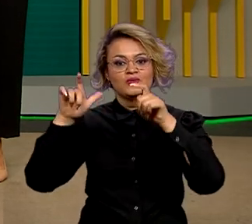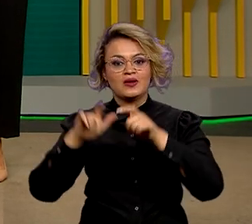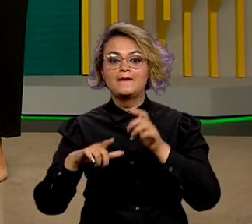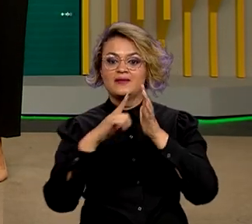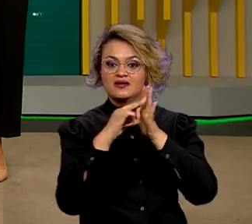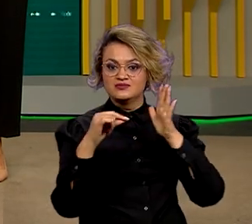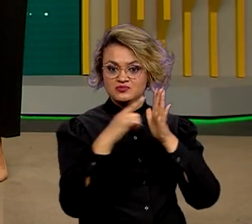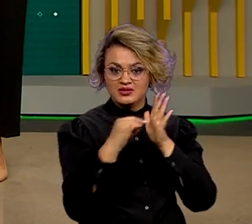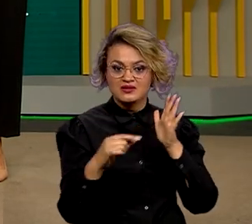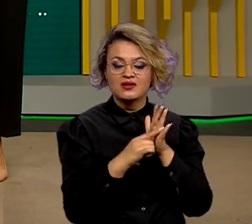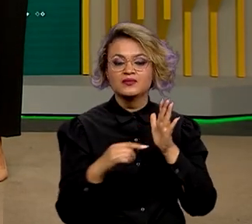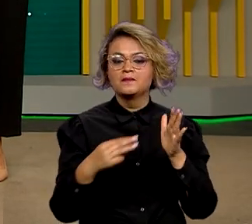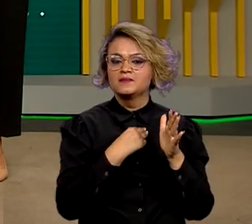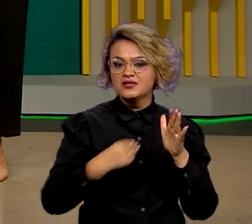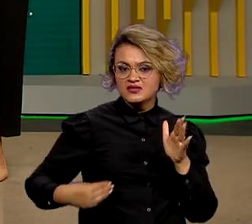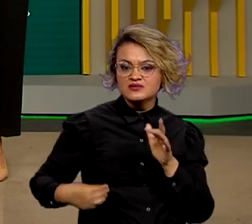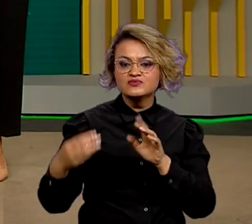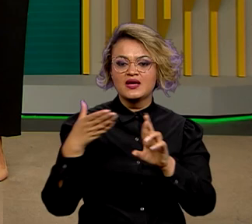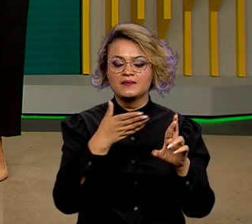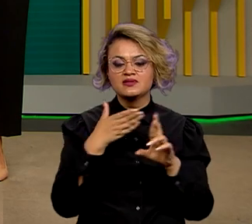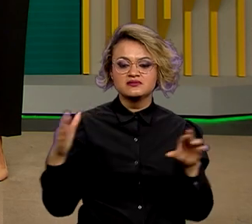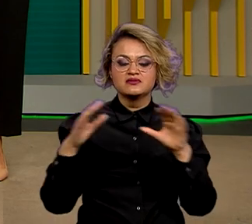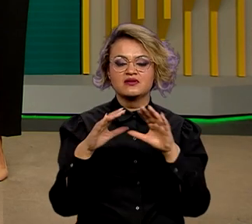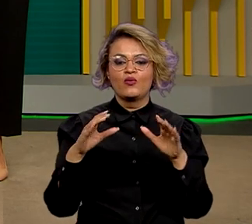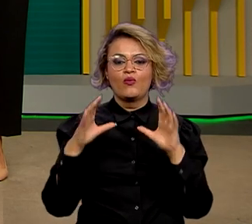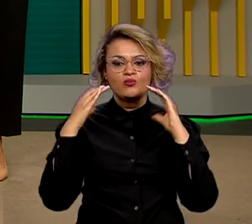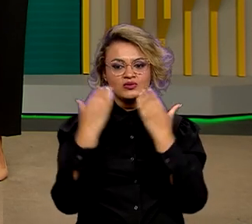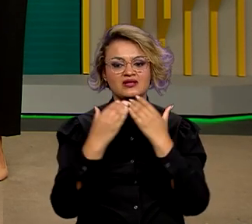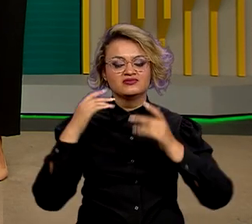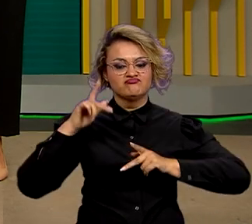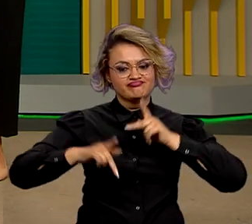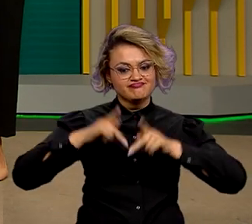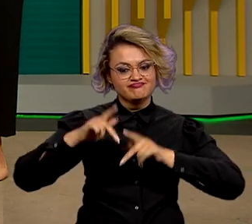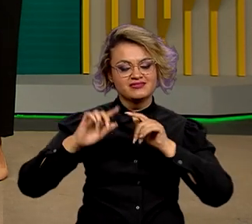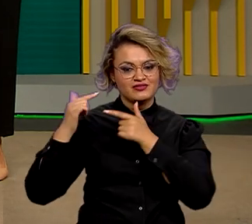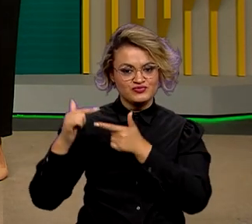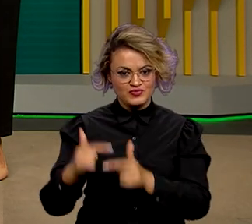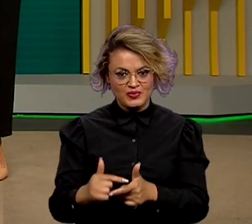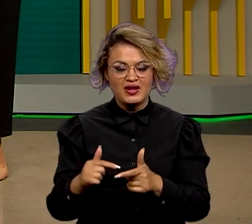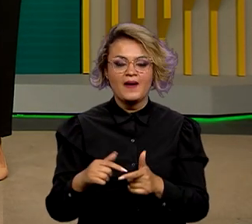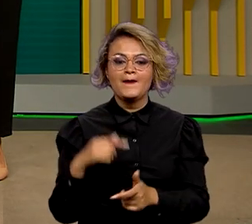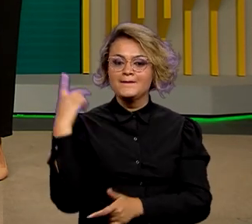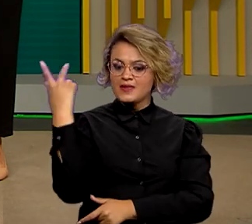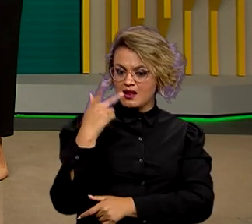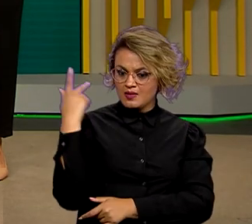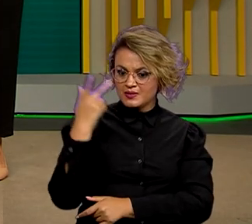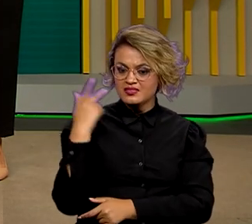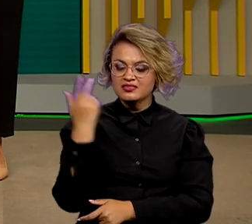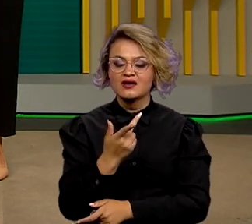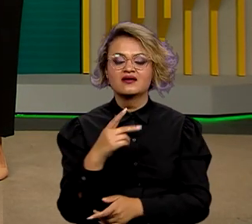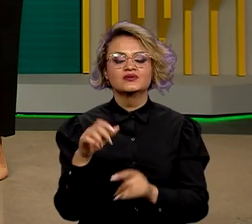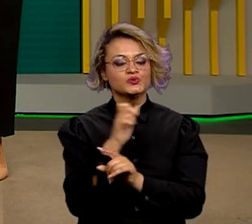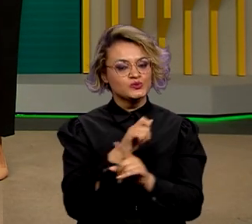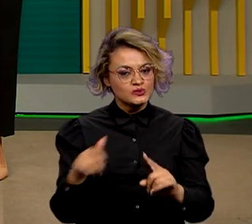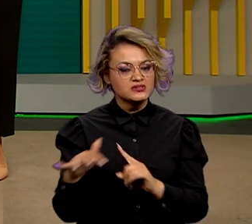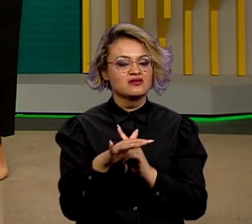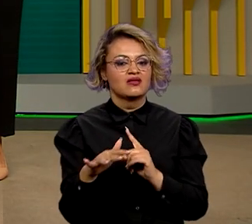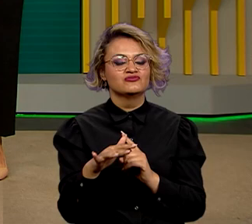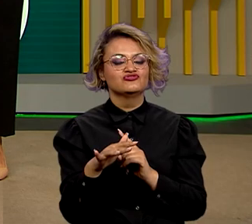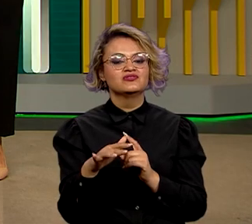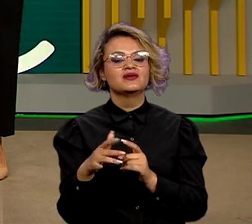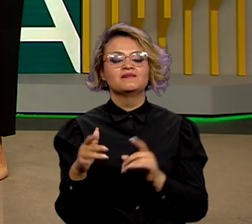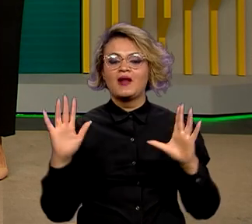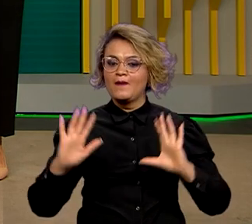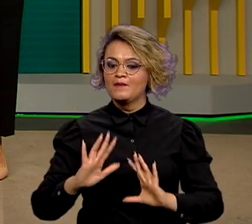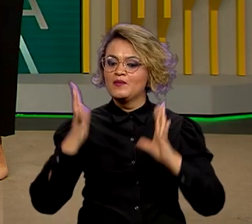Planalto ministros, representantes de povos e comunidades tradicionais, parlamentares e a sociedade civil para